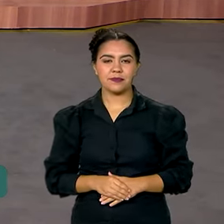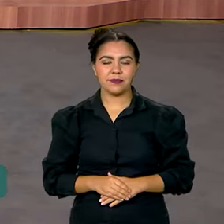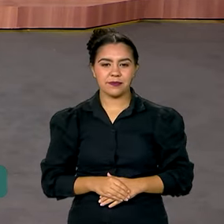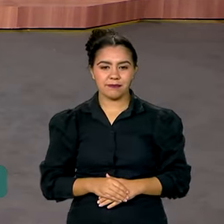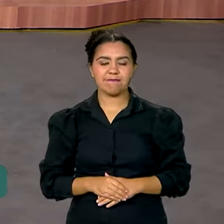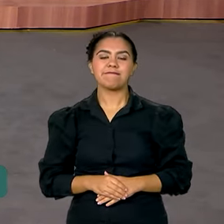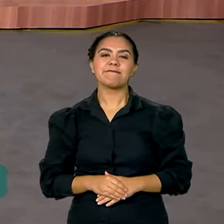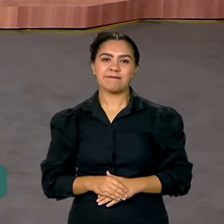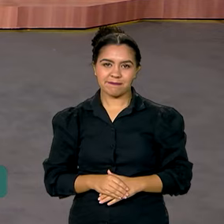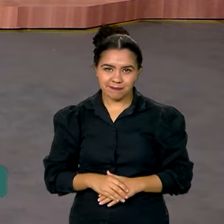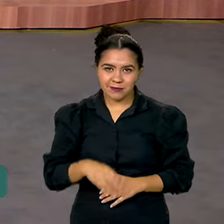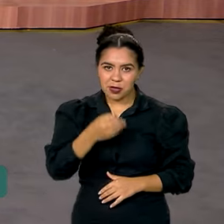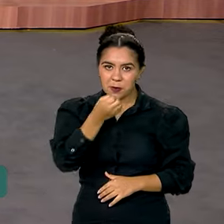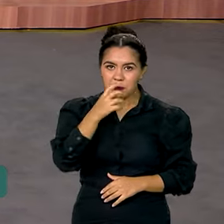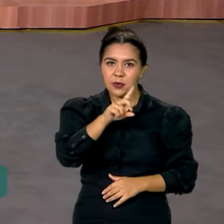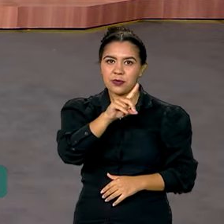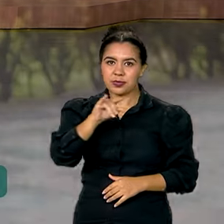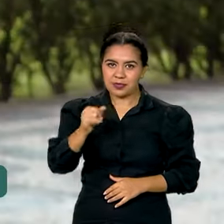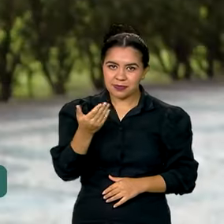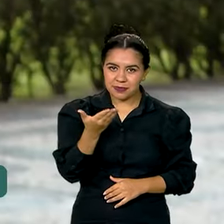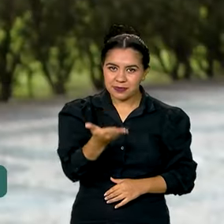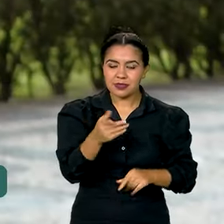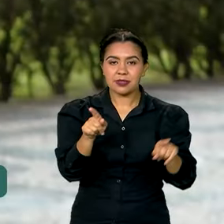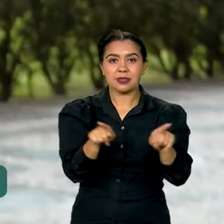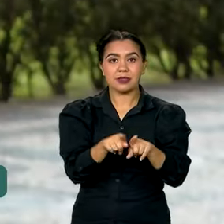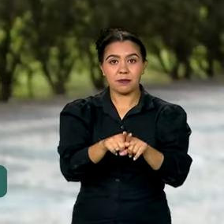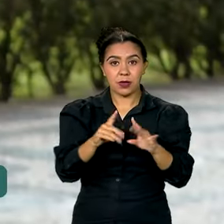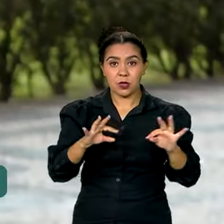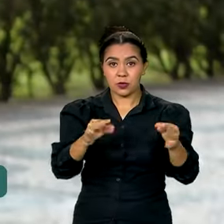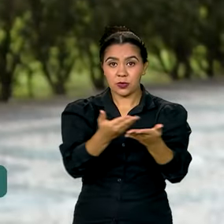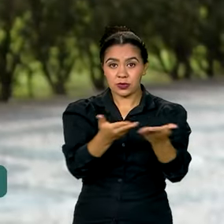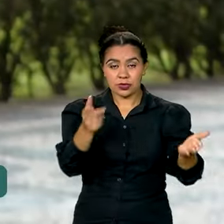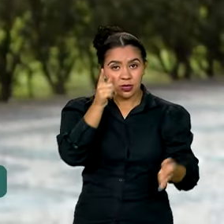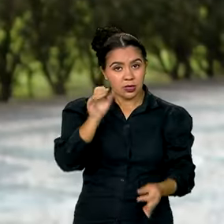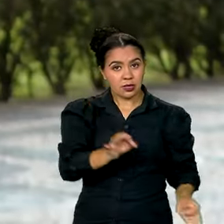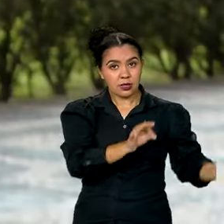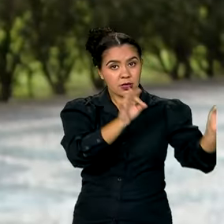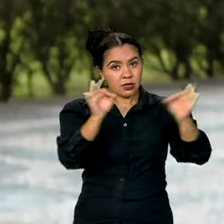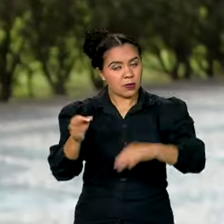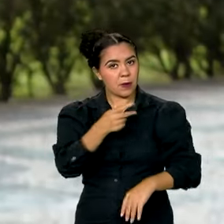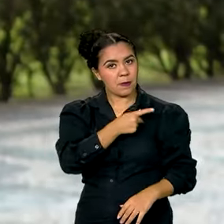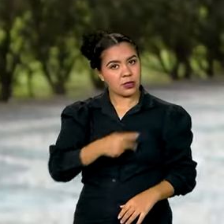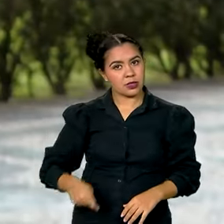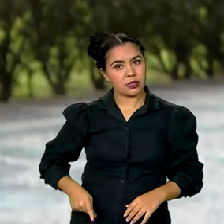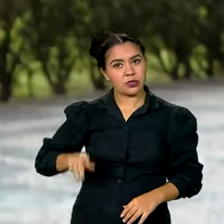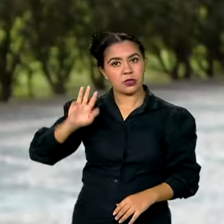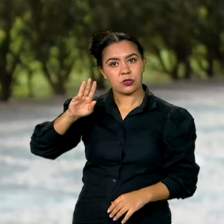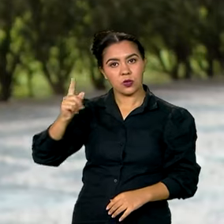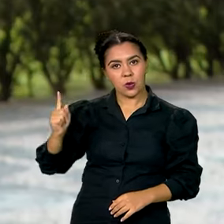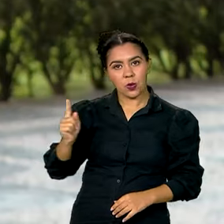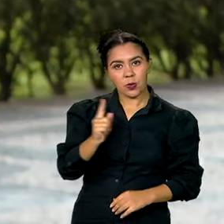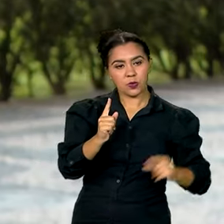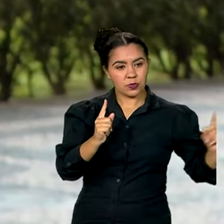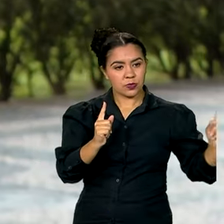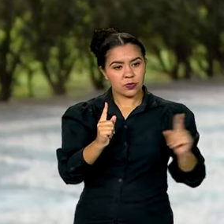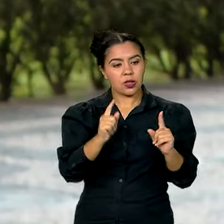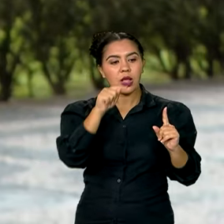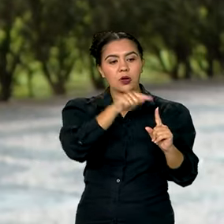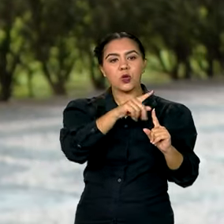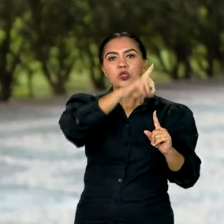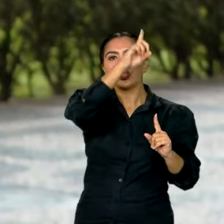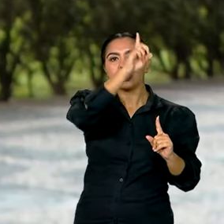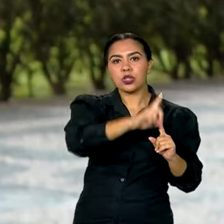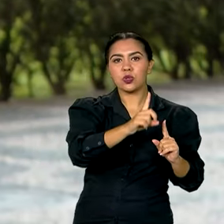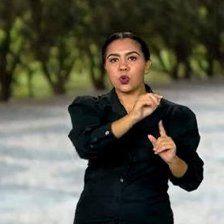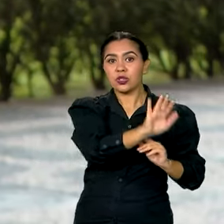Sim, Vanessa, bom dia para você, bom dia a todos. Olha, em um encontro do presidente Lula com o diretor-geral da Enel em